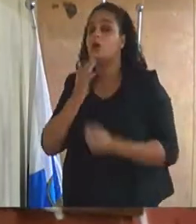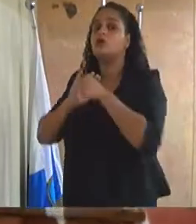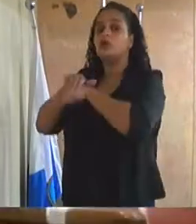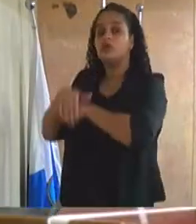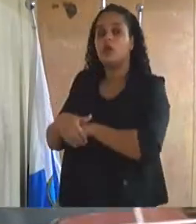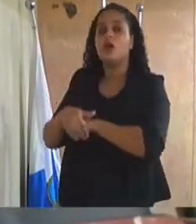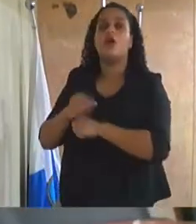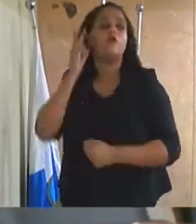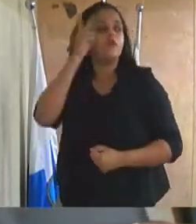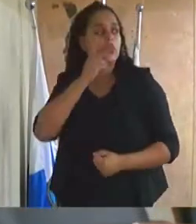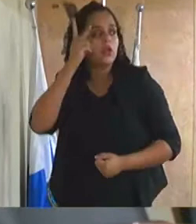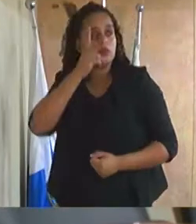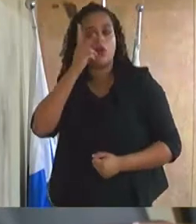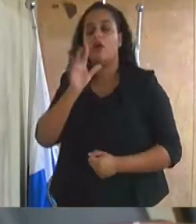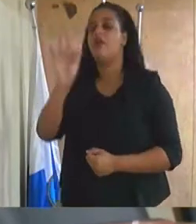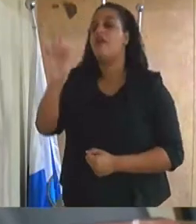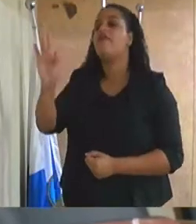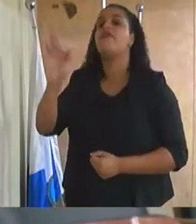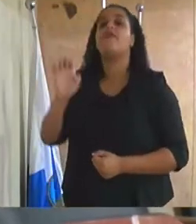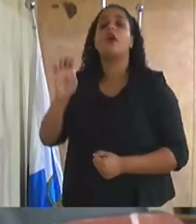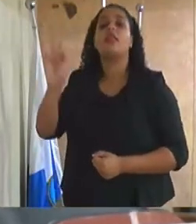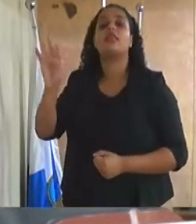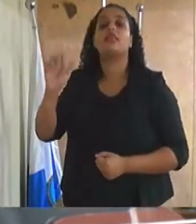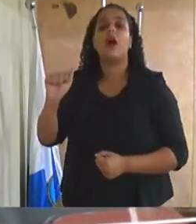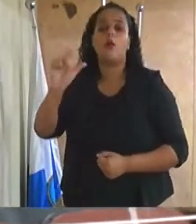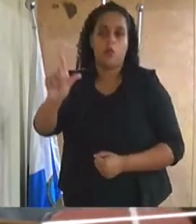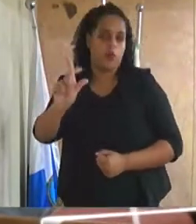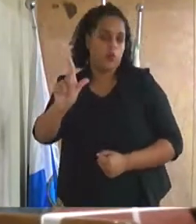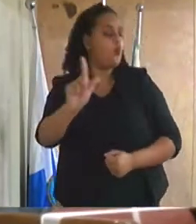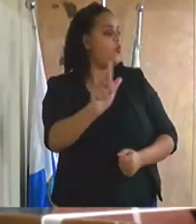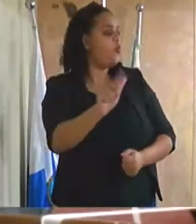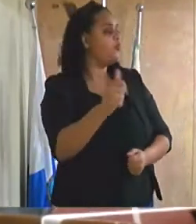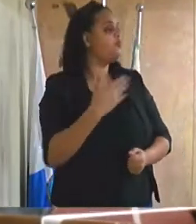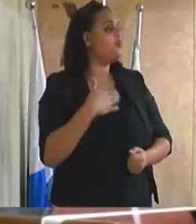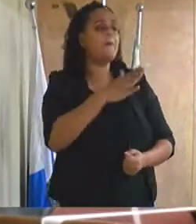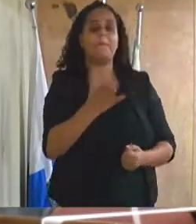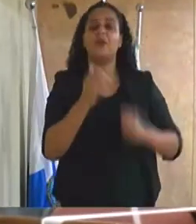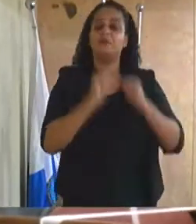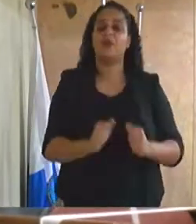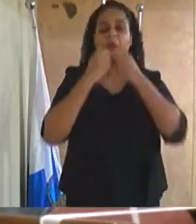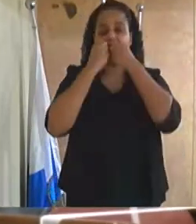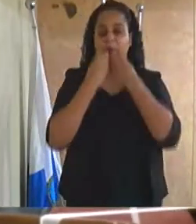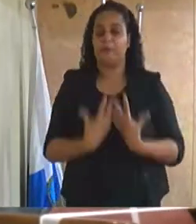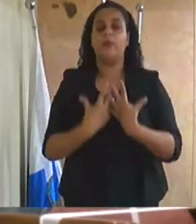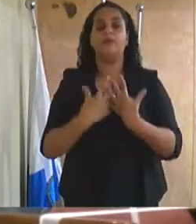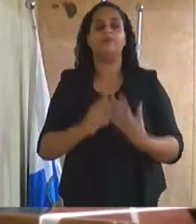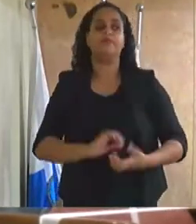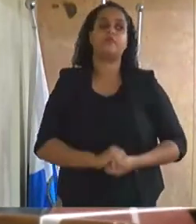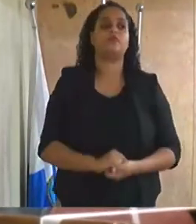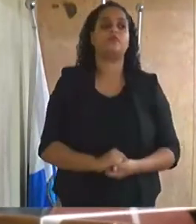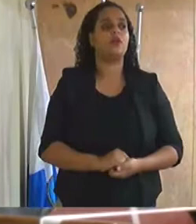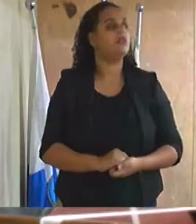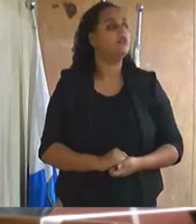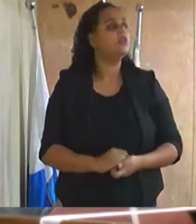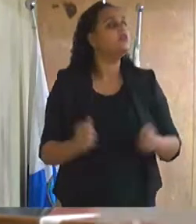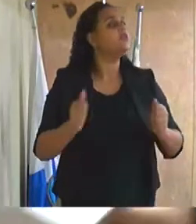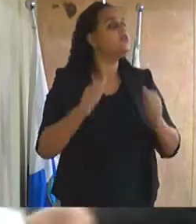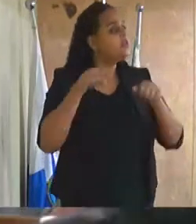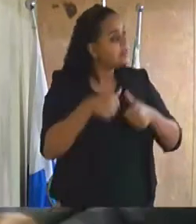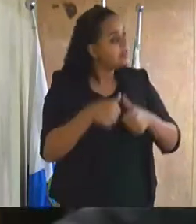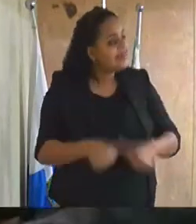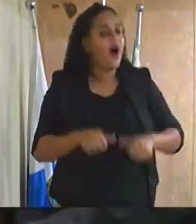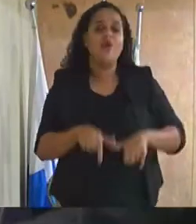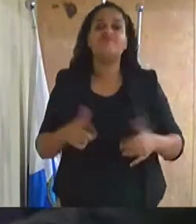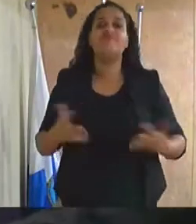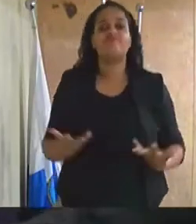vereador Feital e agradecê-lo pela parte e dizer que é muito bom estar com vossa excelência nessa casa.